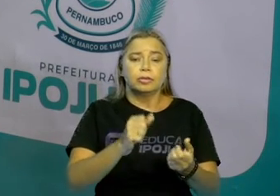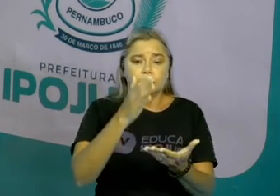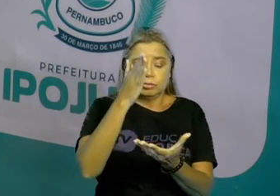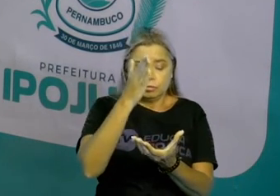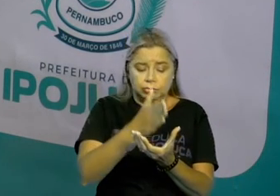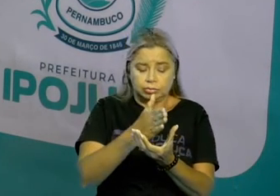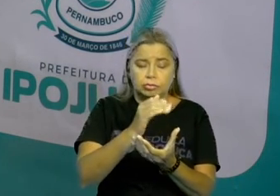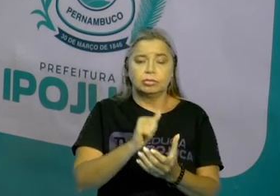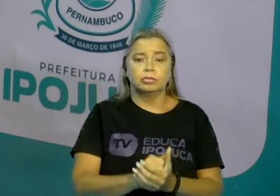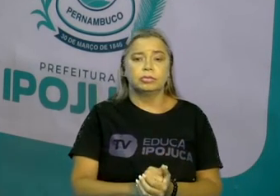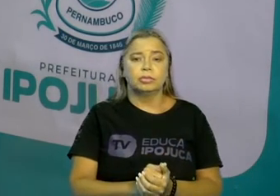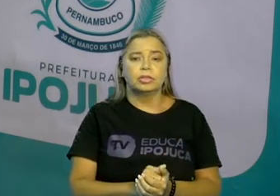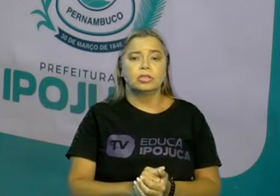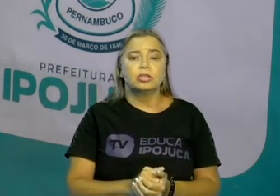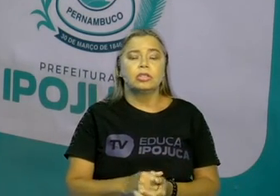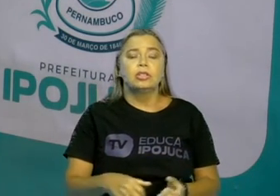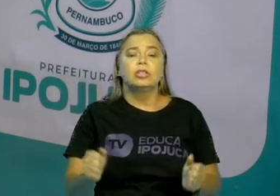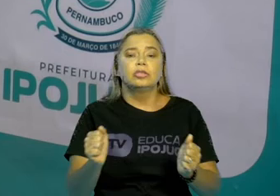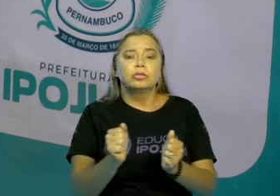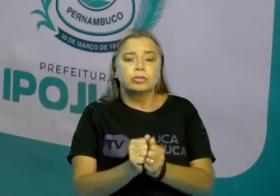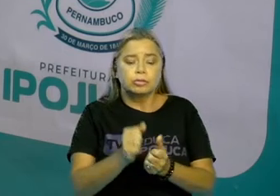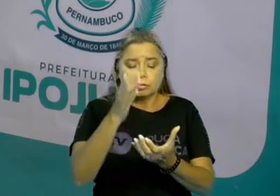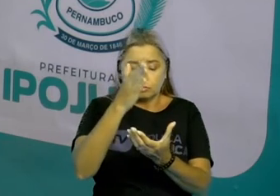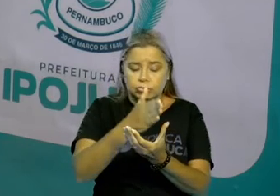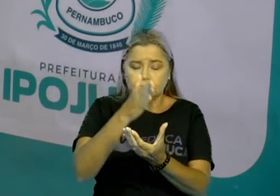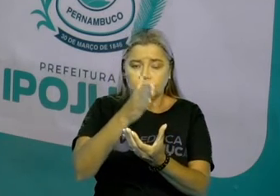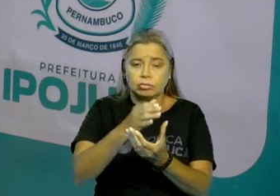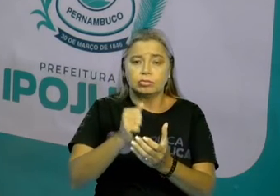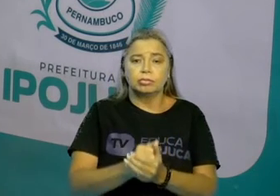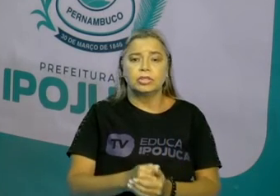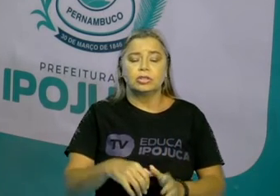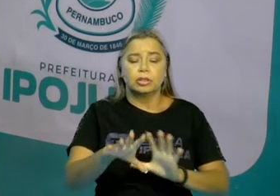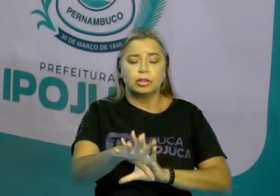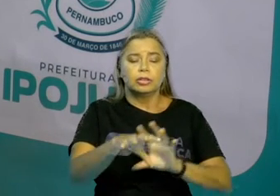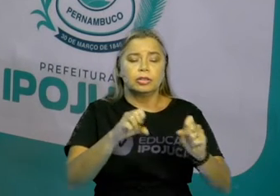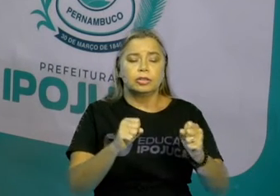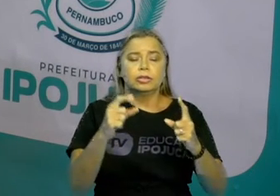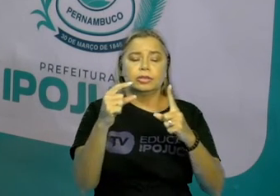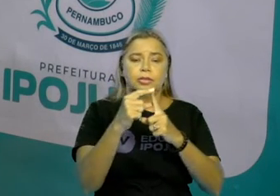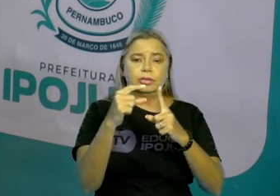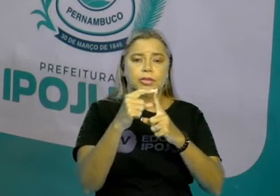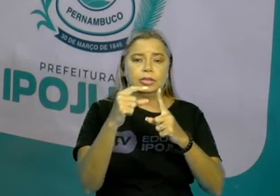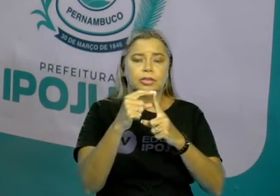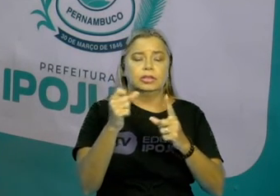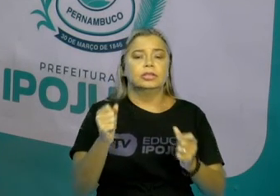Logo, a junção das sílabas vai formar as palavras.